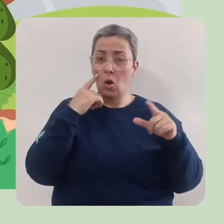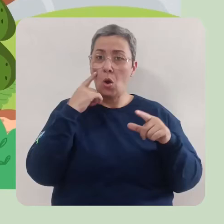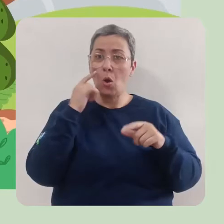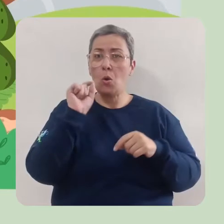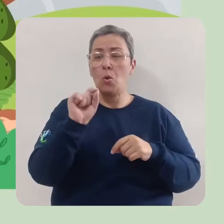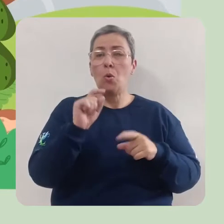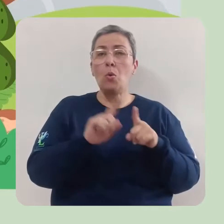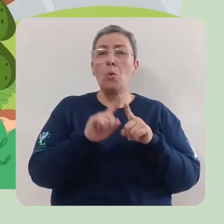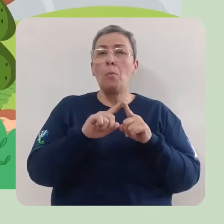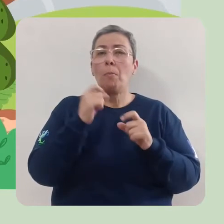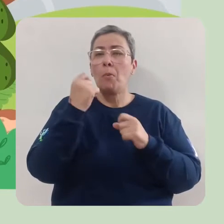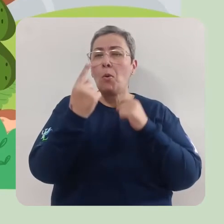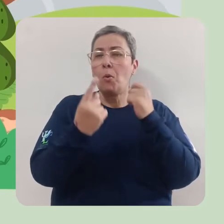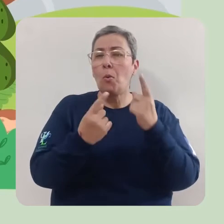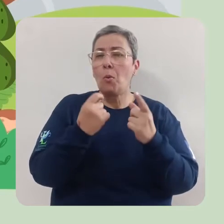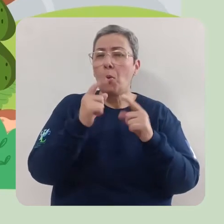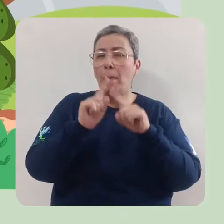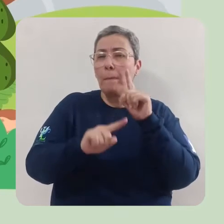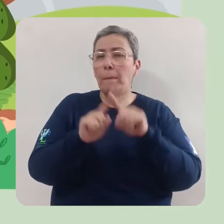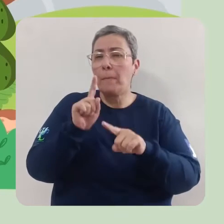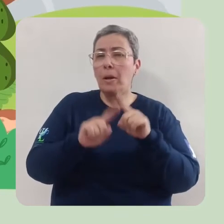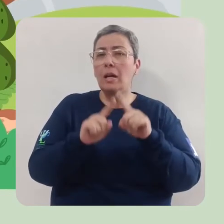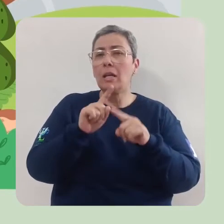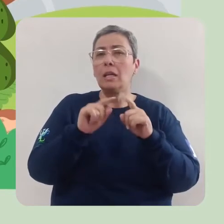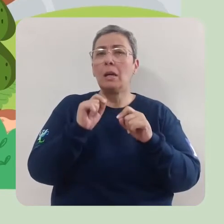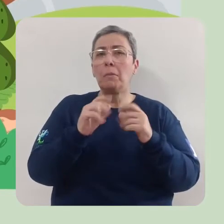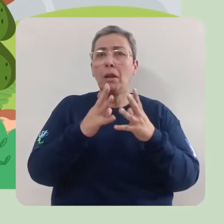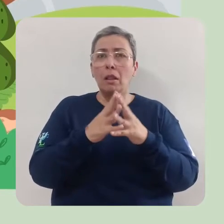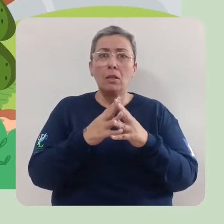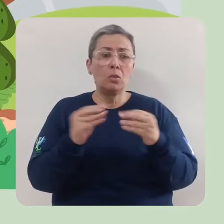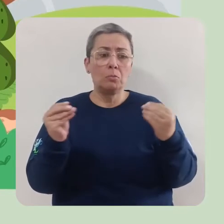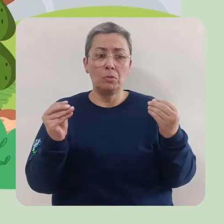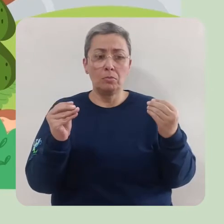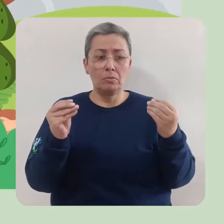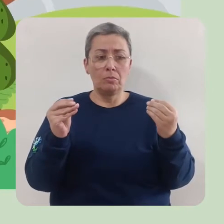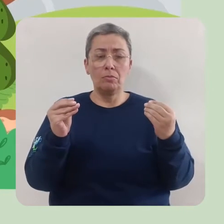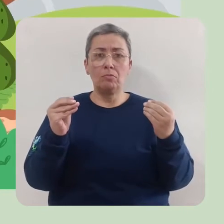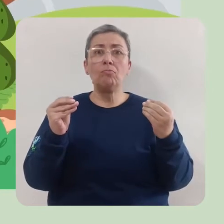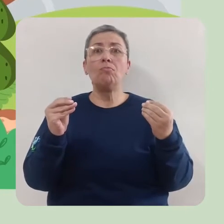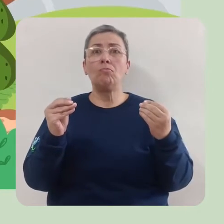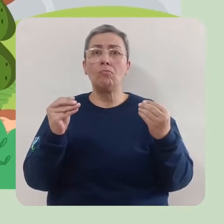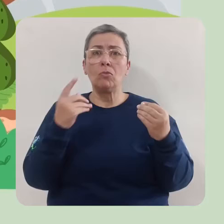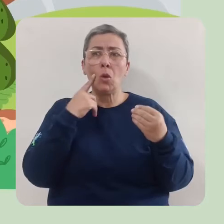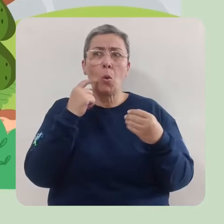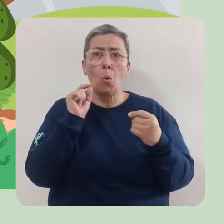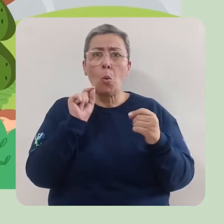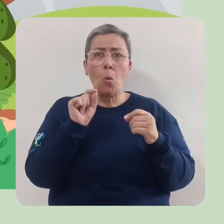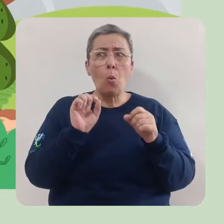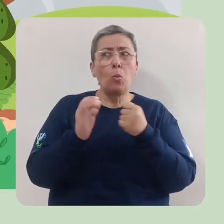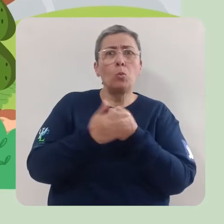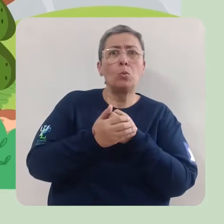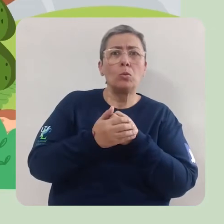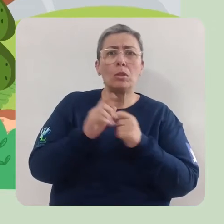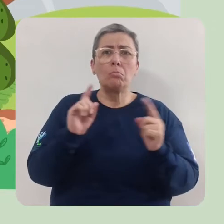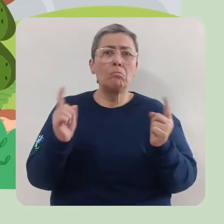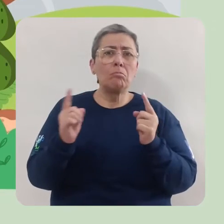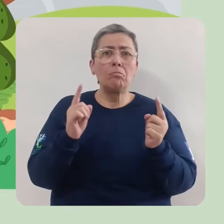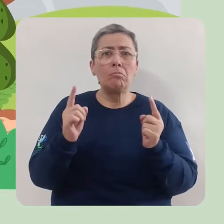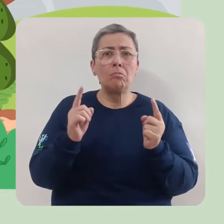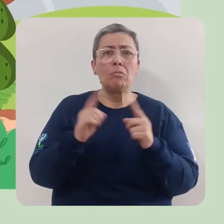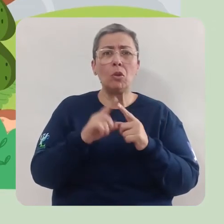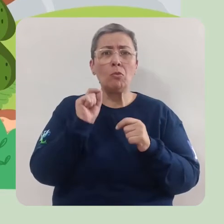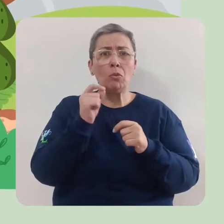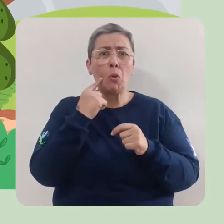cena alguns objetos que desapareceram. Ou será que estão só escondidos? Será que você